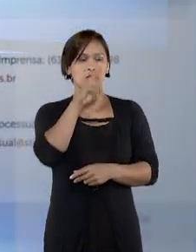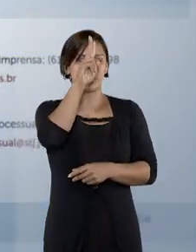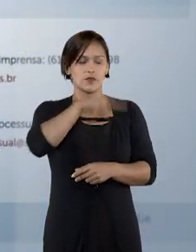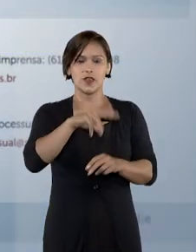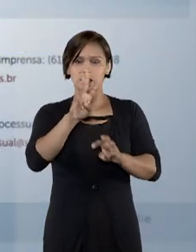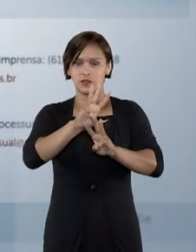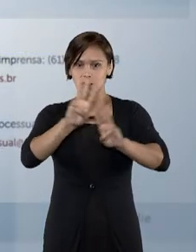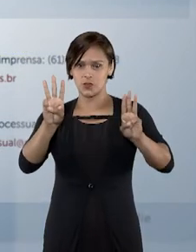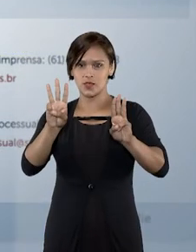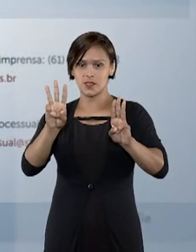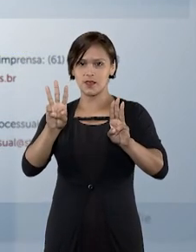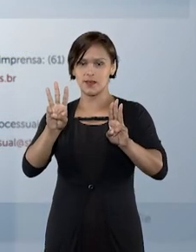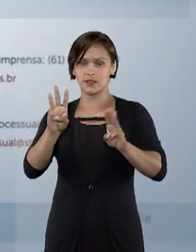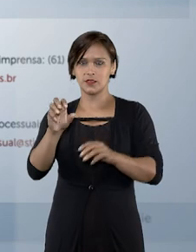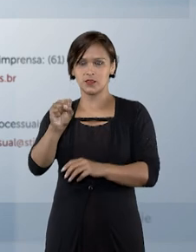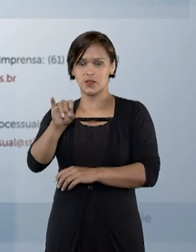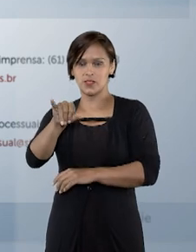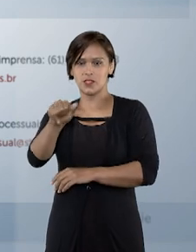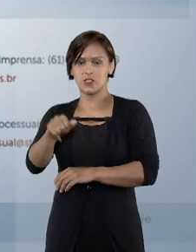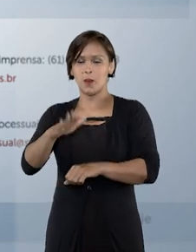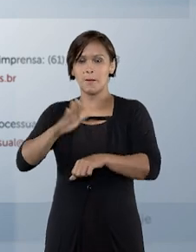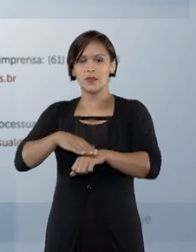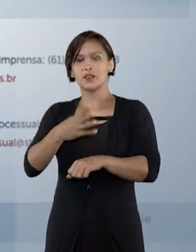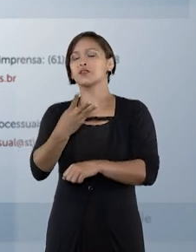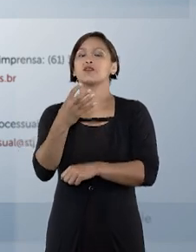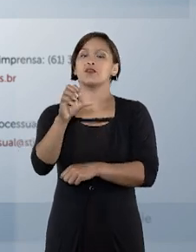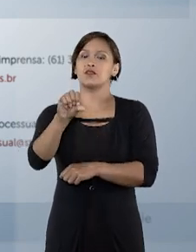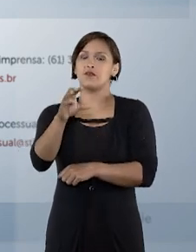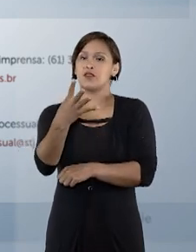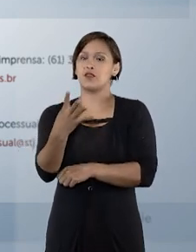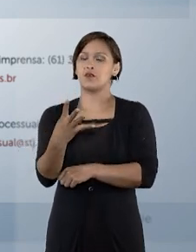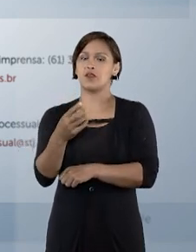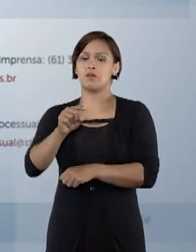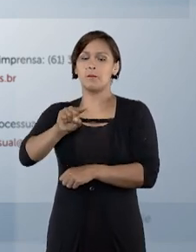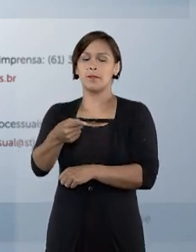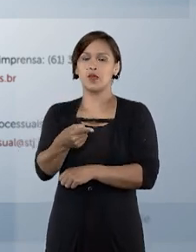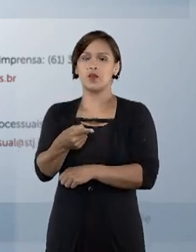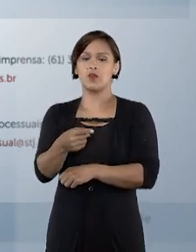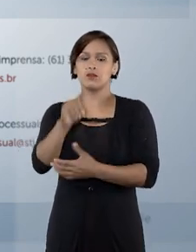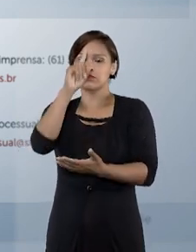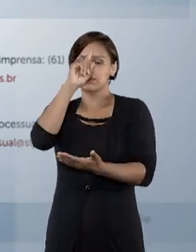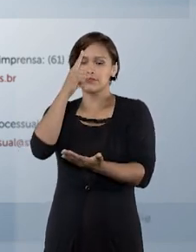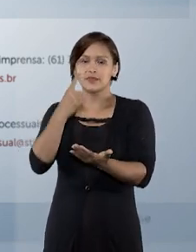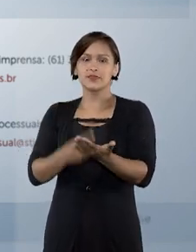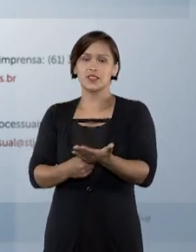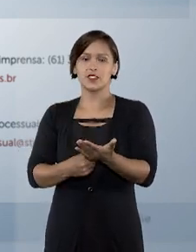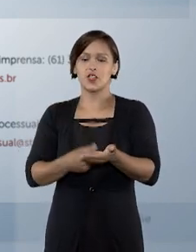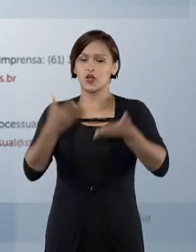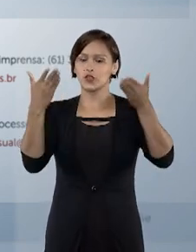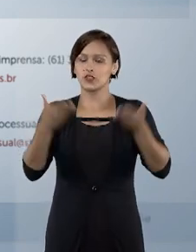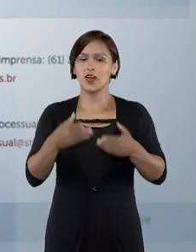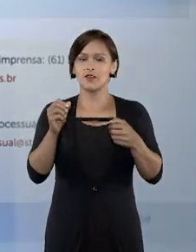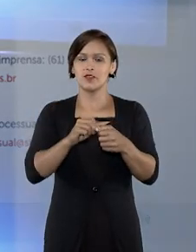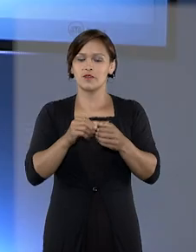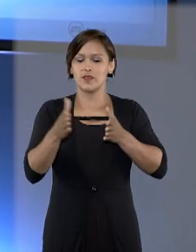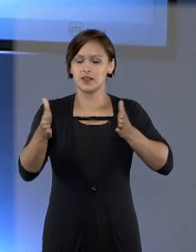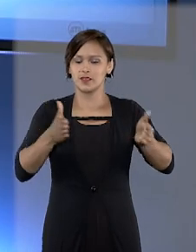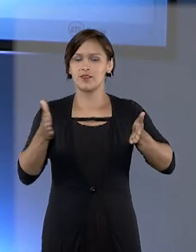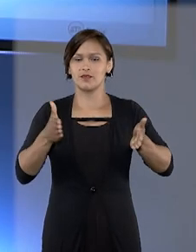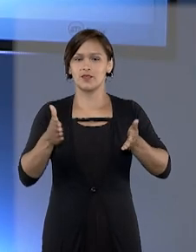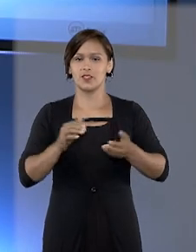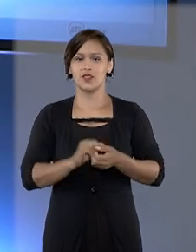no site do tribunal, mais de 494 mil decisões foram proferidas nesse período.